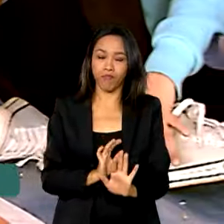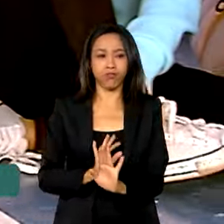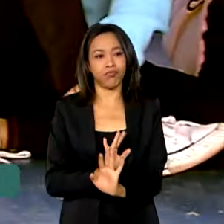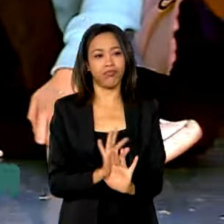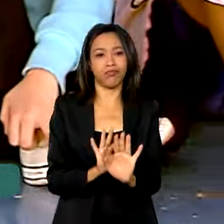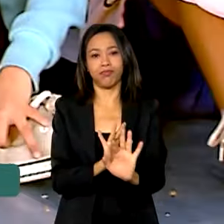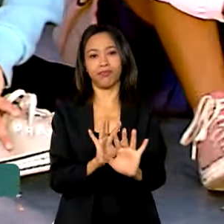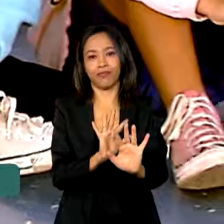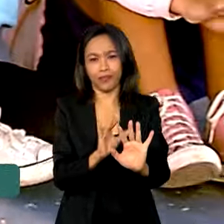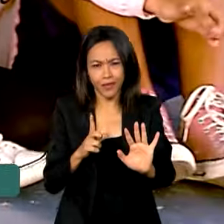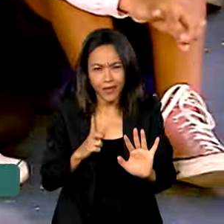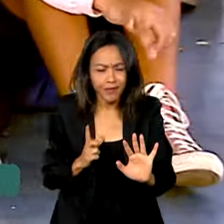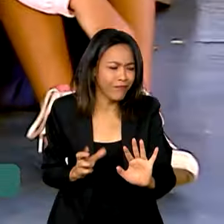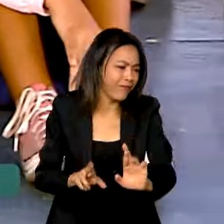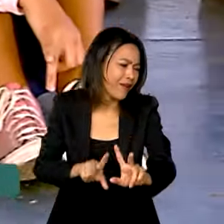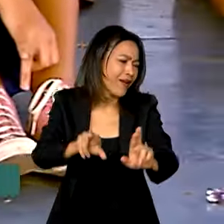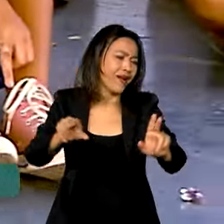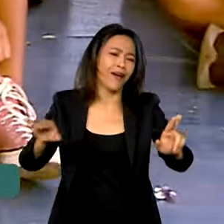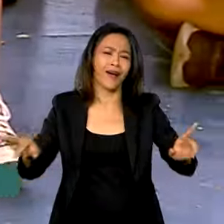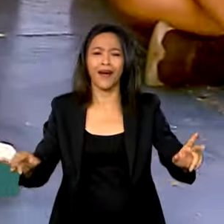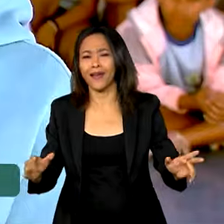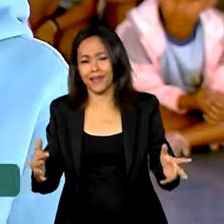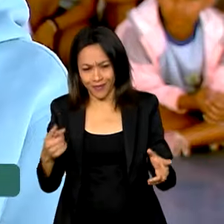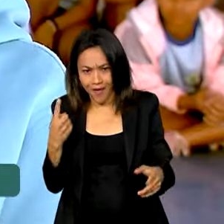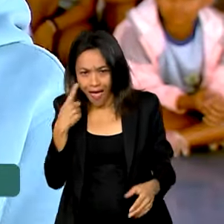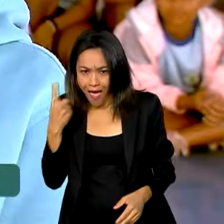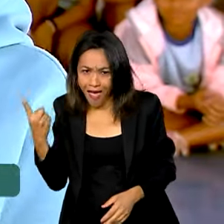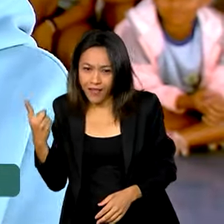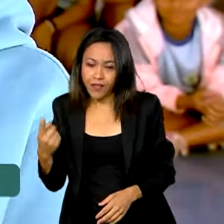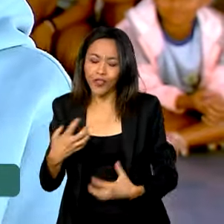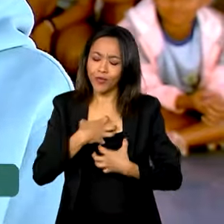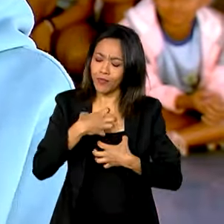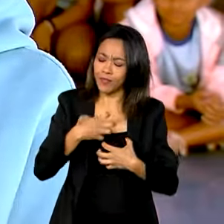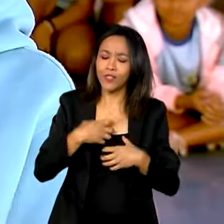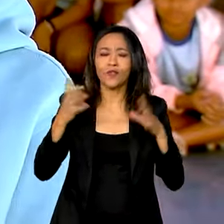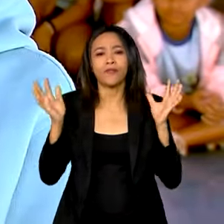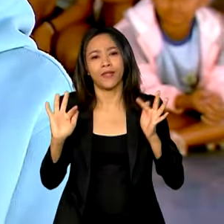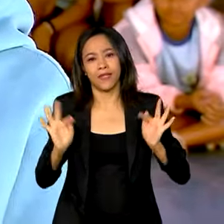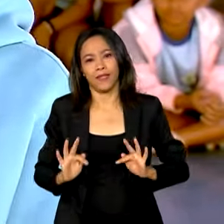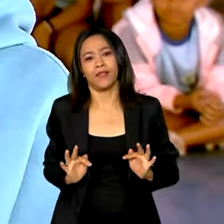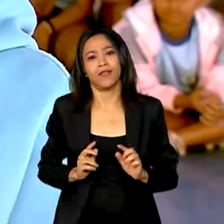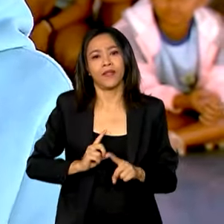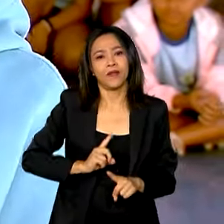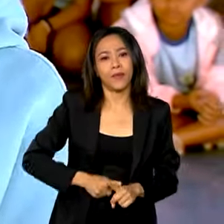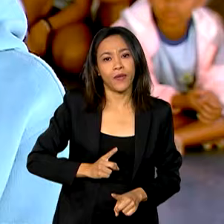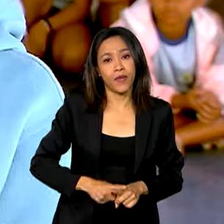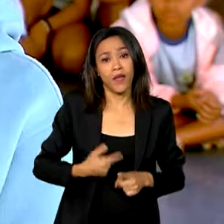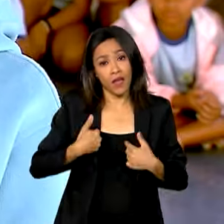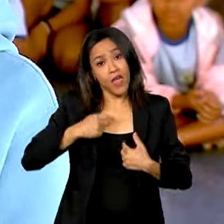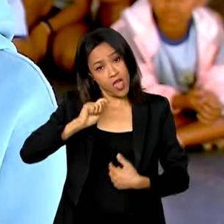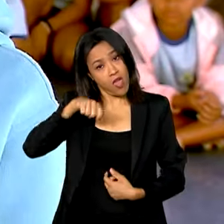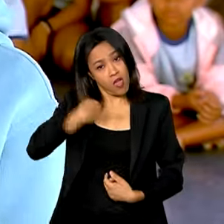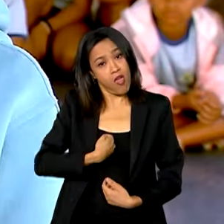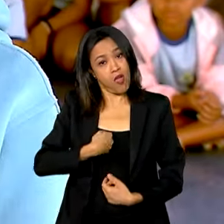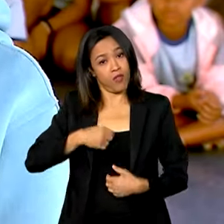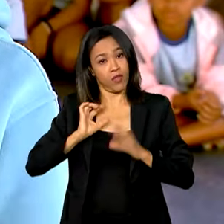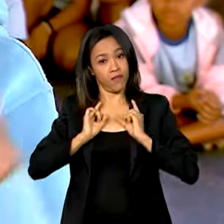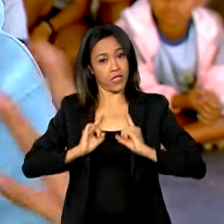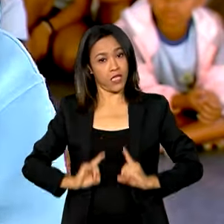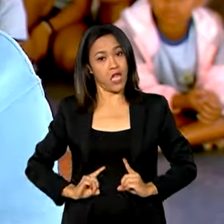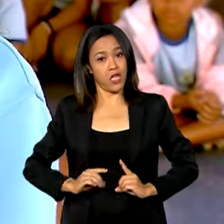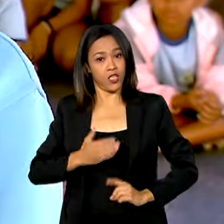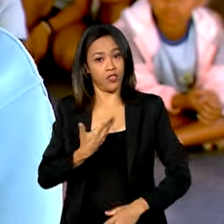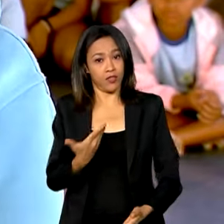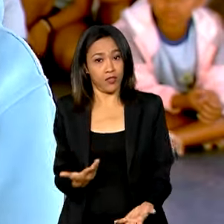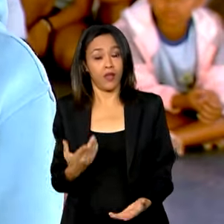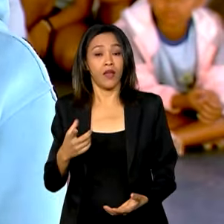E aqui tem espaço para todos, né, Valentina? Eu estou me sentindo muito feliz porque, mesmo sendo deficiente física, eu posso representar